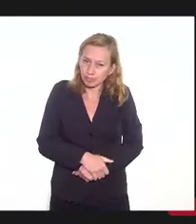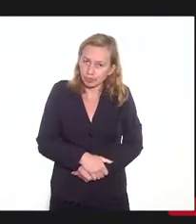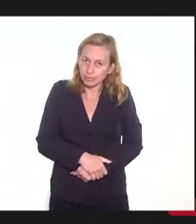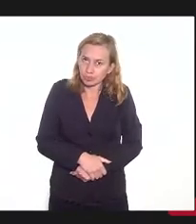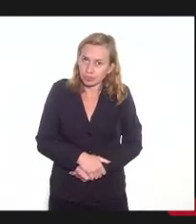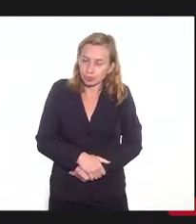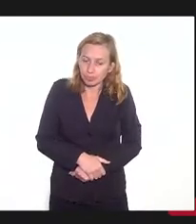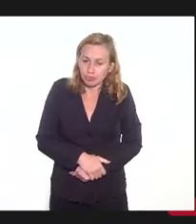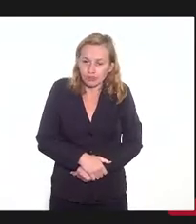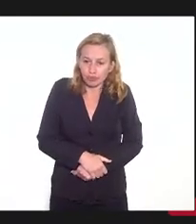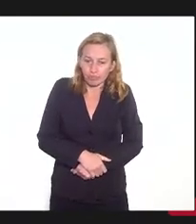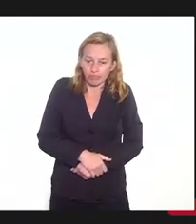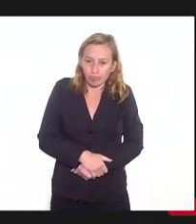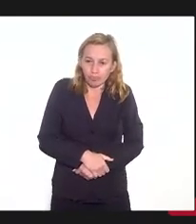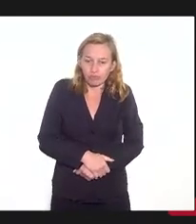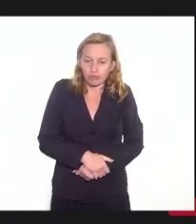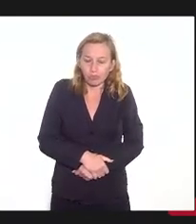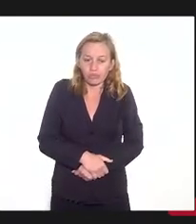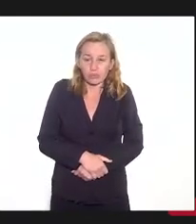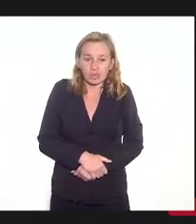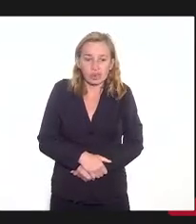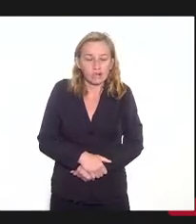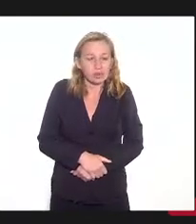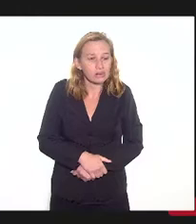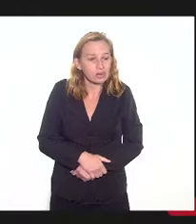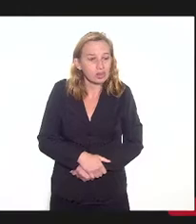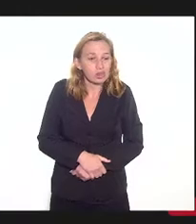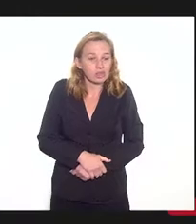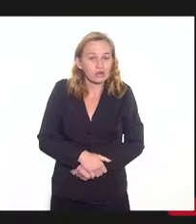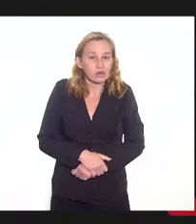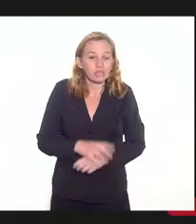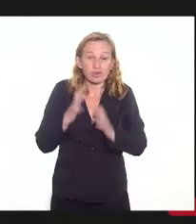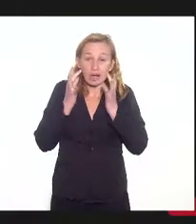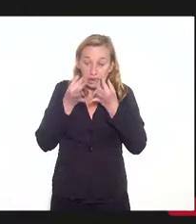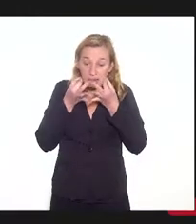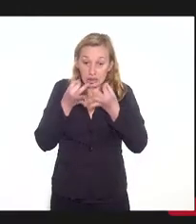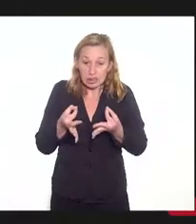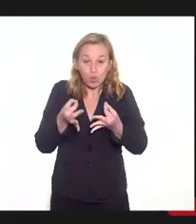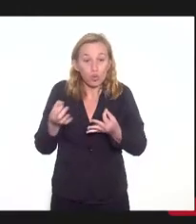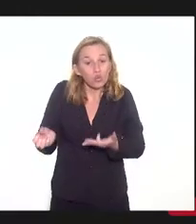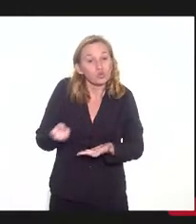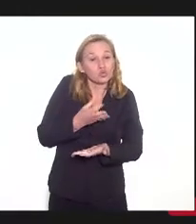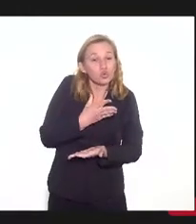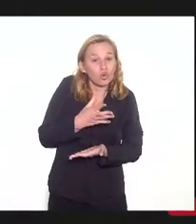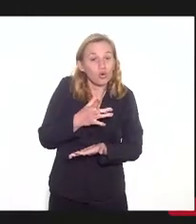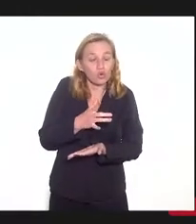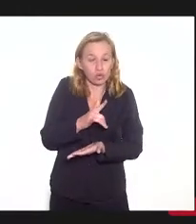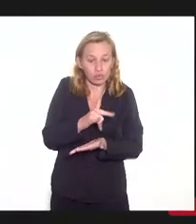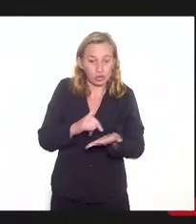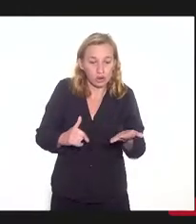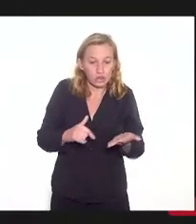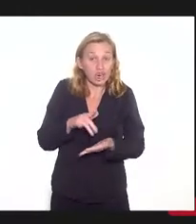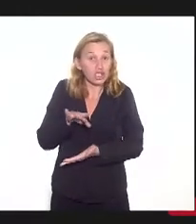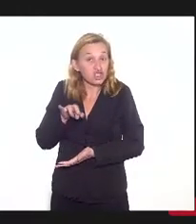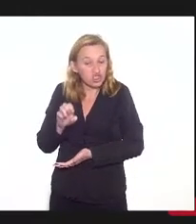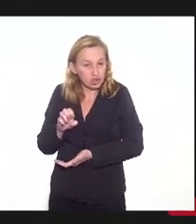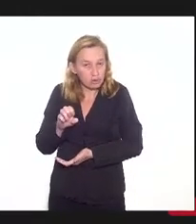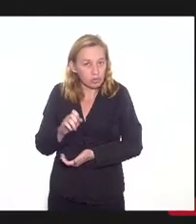que com a adesão ao novo regime e o fato da Secretaria do Tesouro Nacional ter